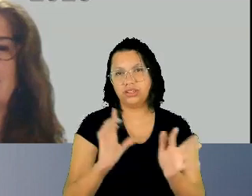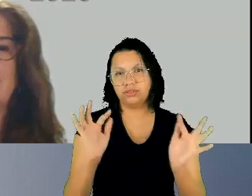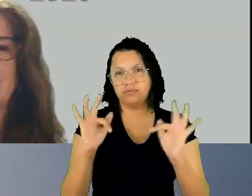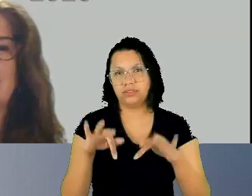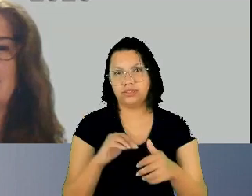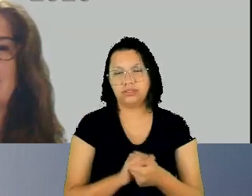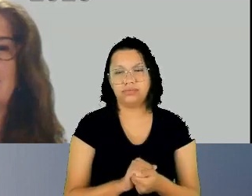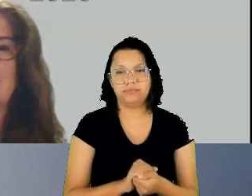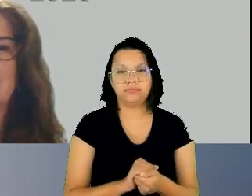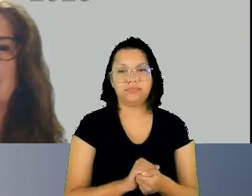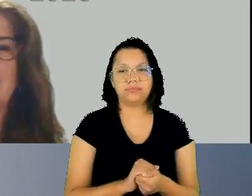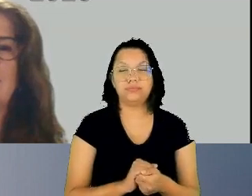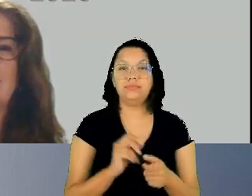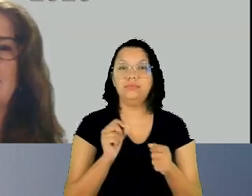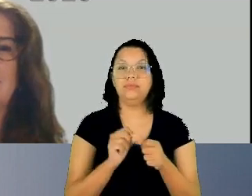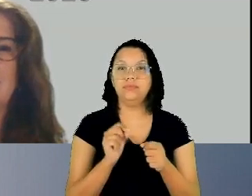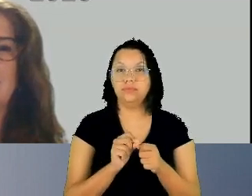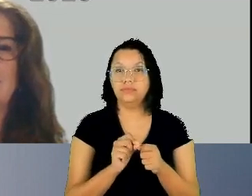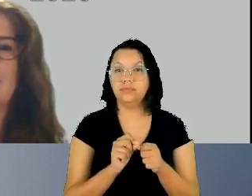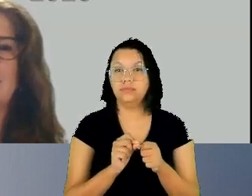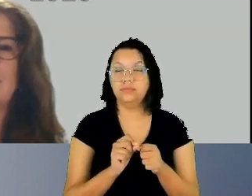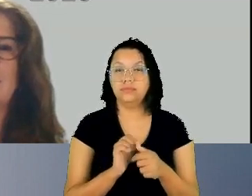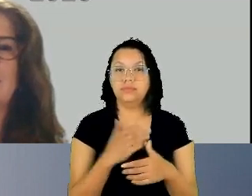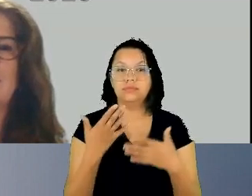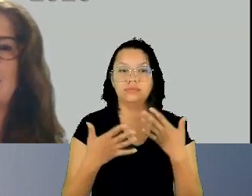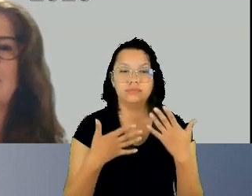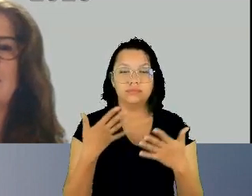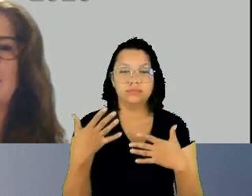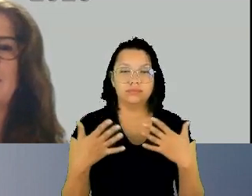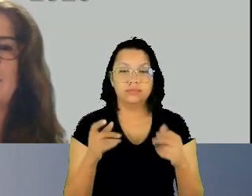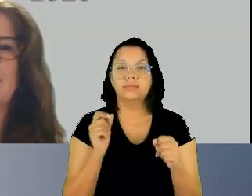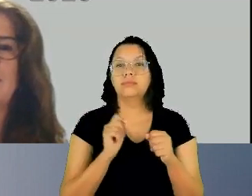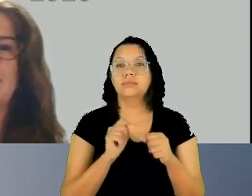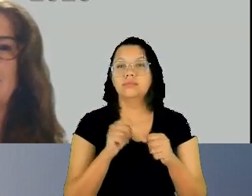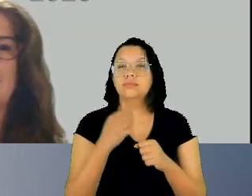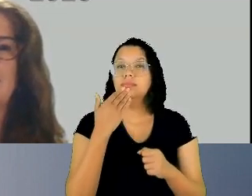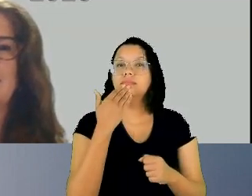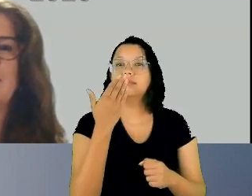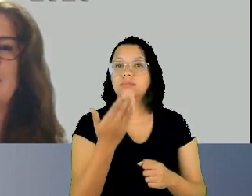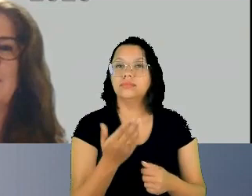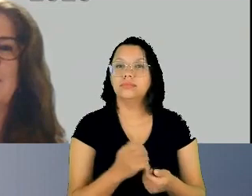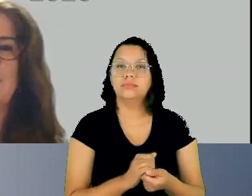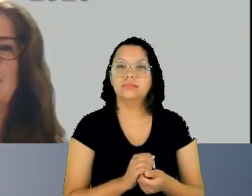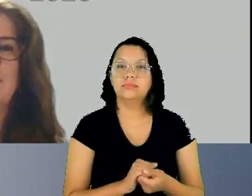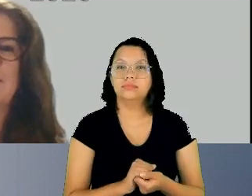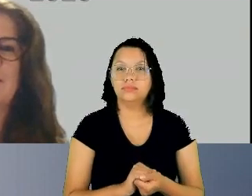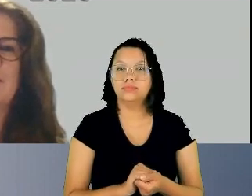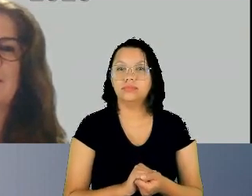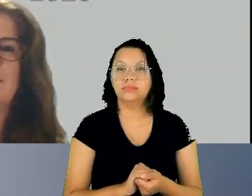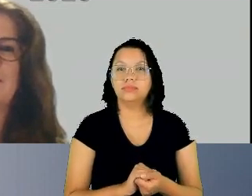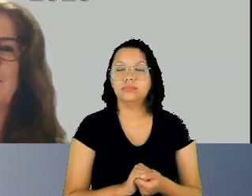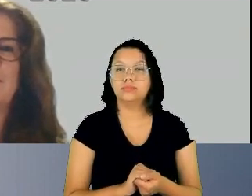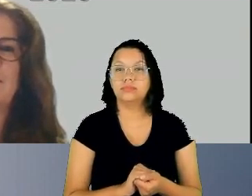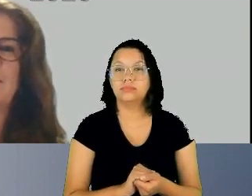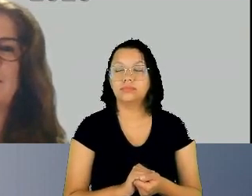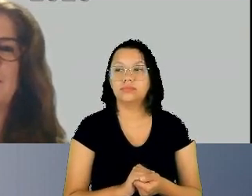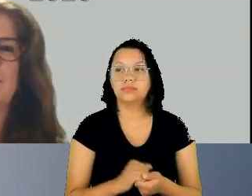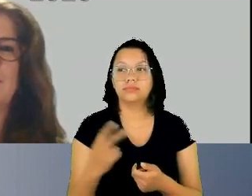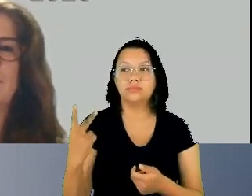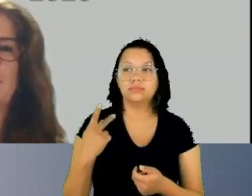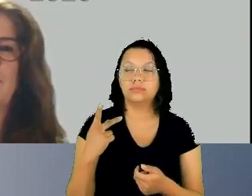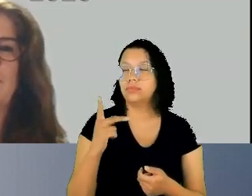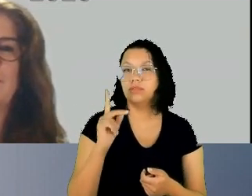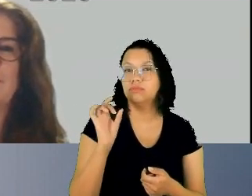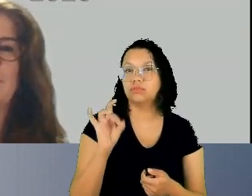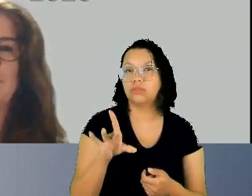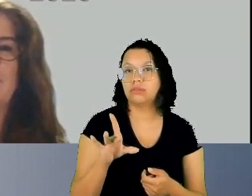fazer um pedido que não só a palestrante a debatedora